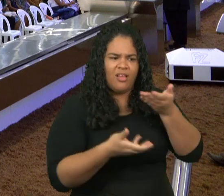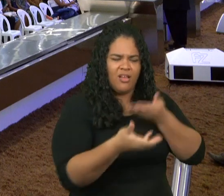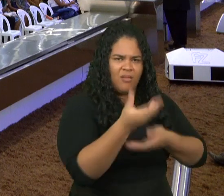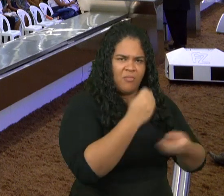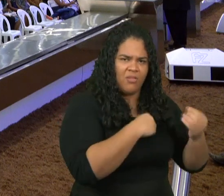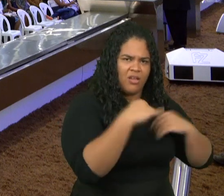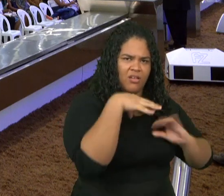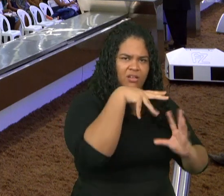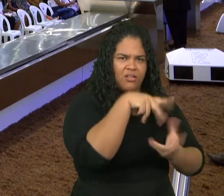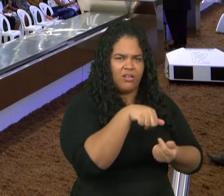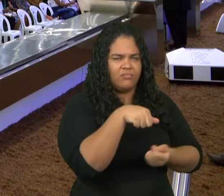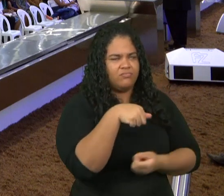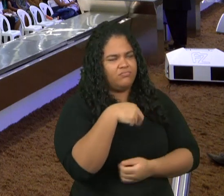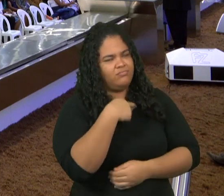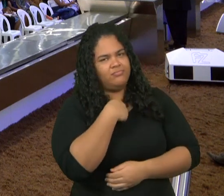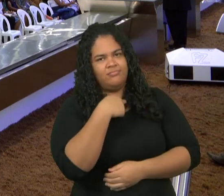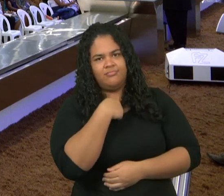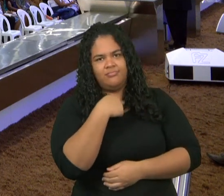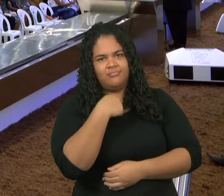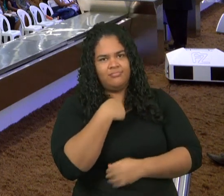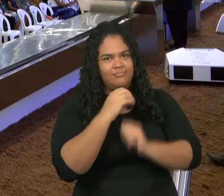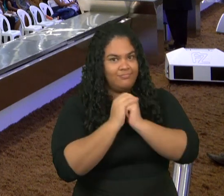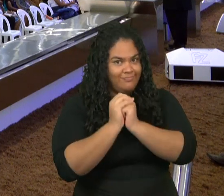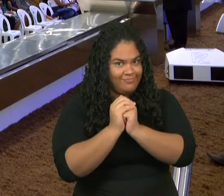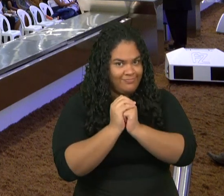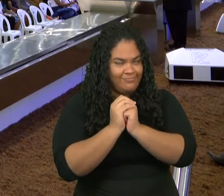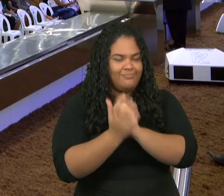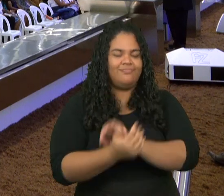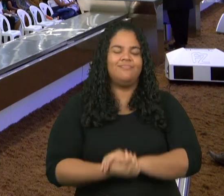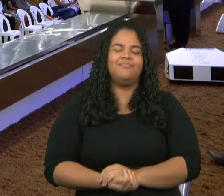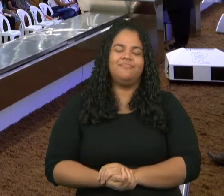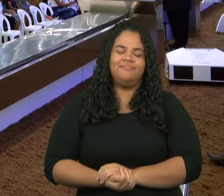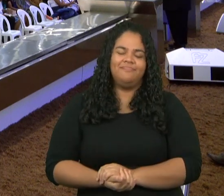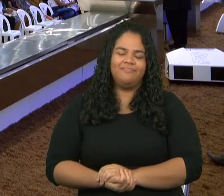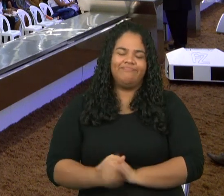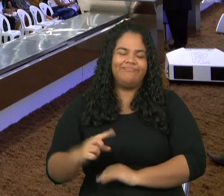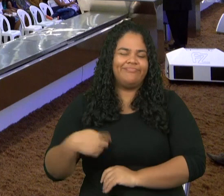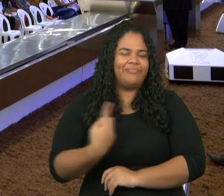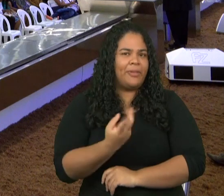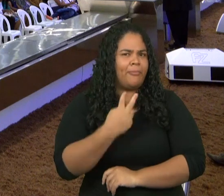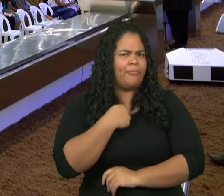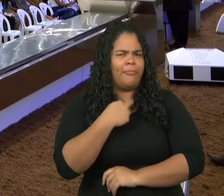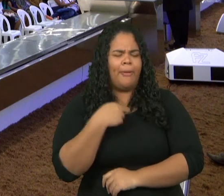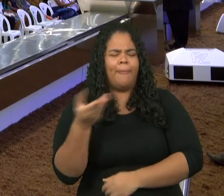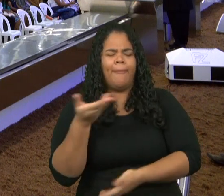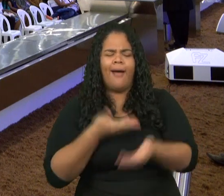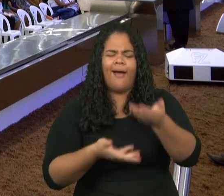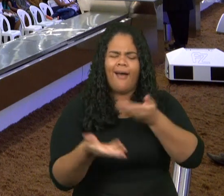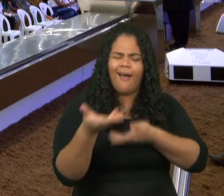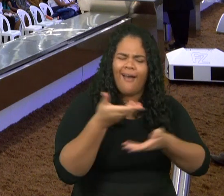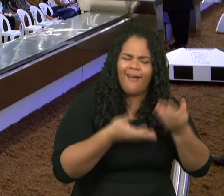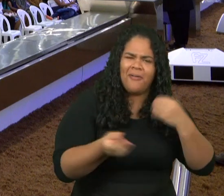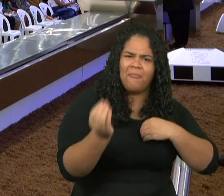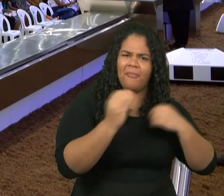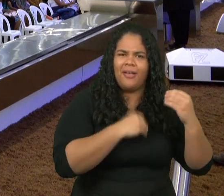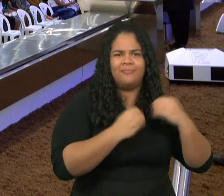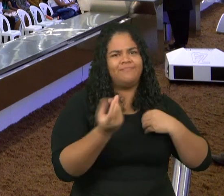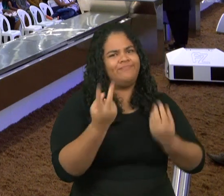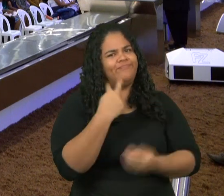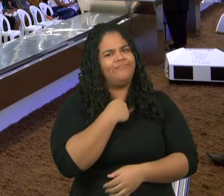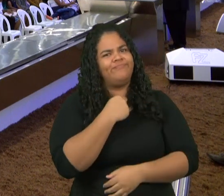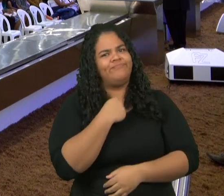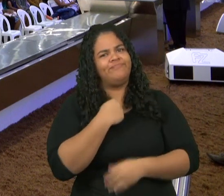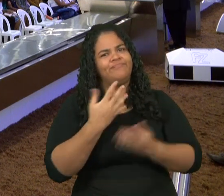amém amém meus irmãos não pode viver em comunhão com o mundo lá em